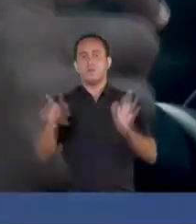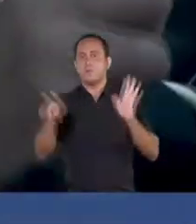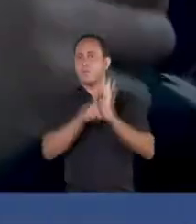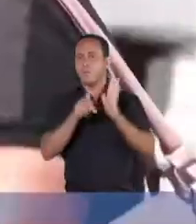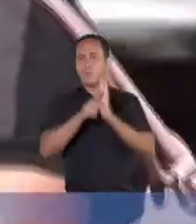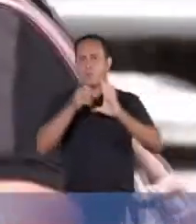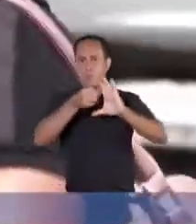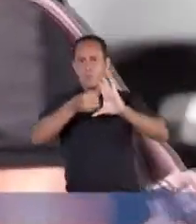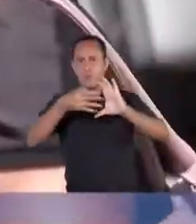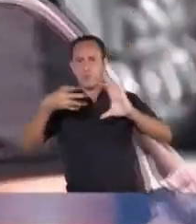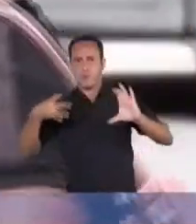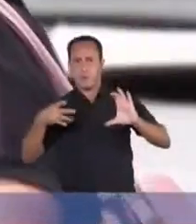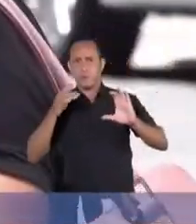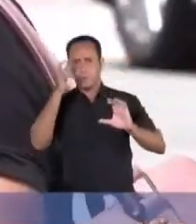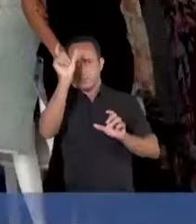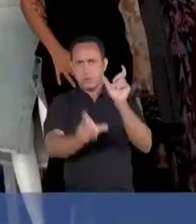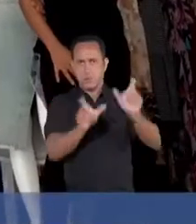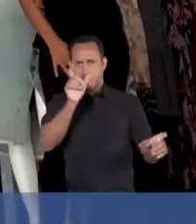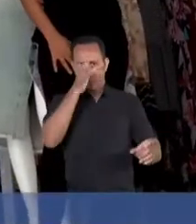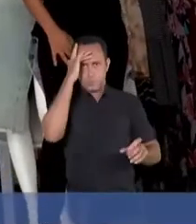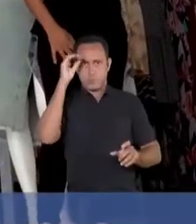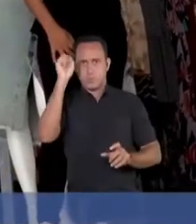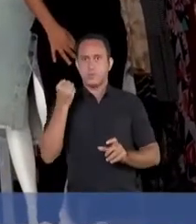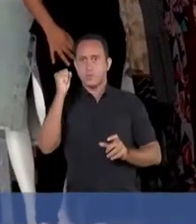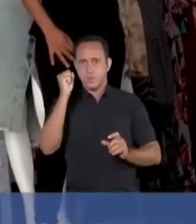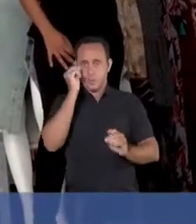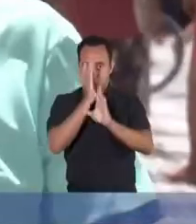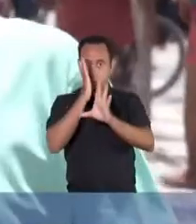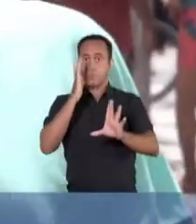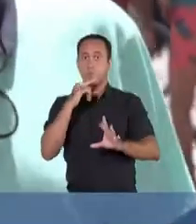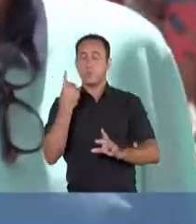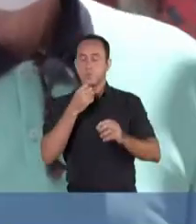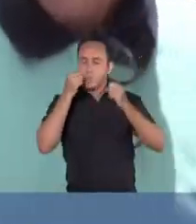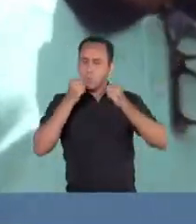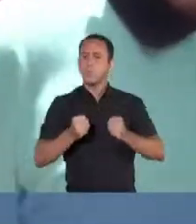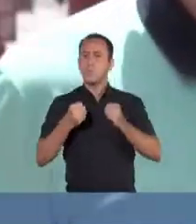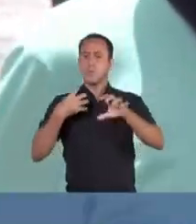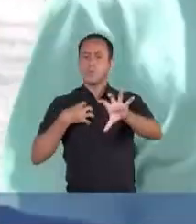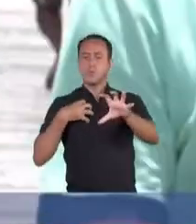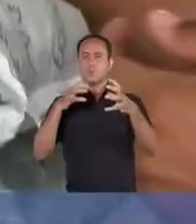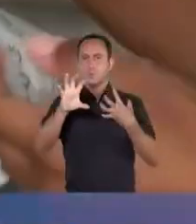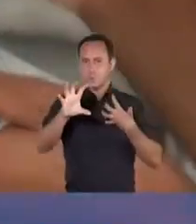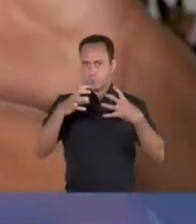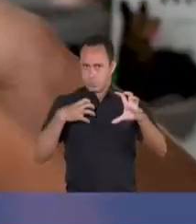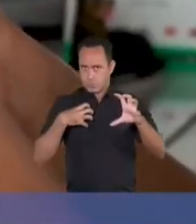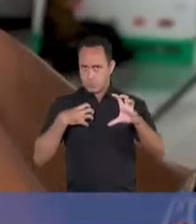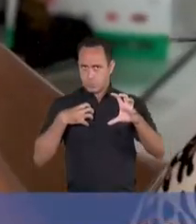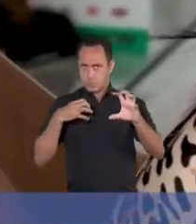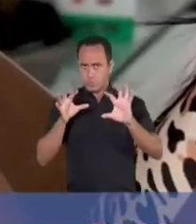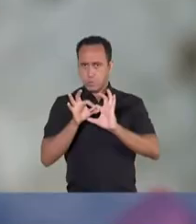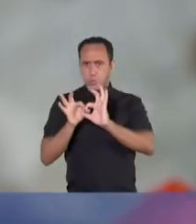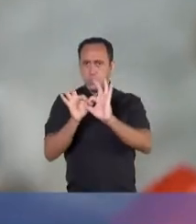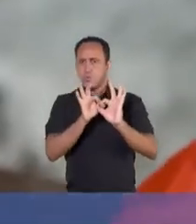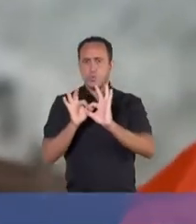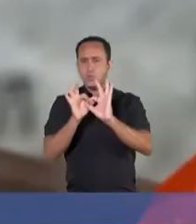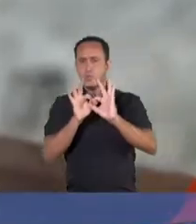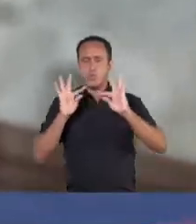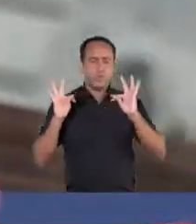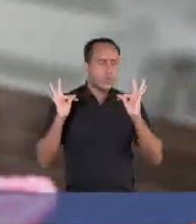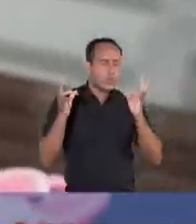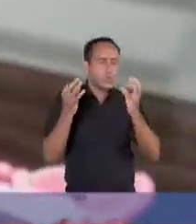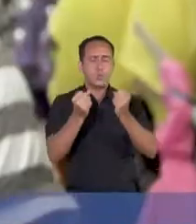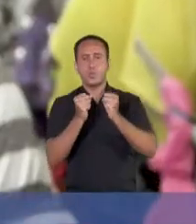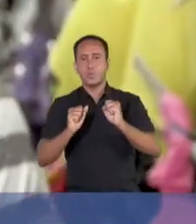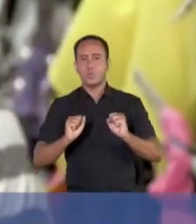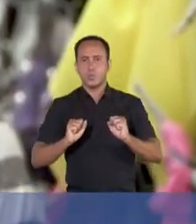incontestáveis da nossa gente. Descobrimos em nós o poder da empatia e assim nos unimos de corpo